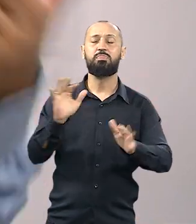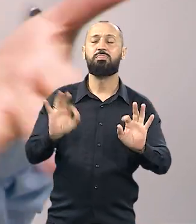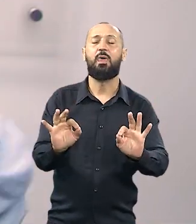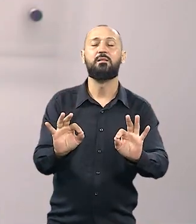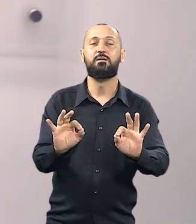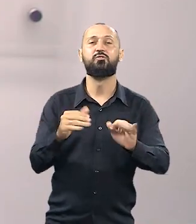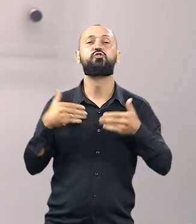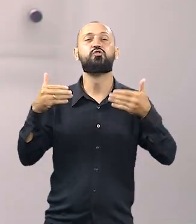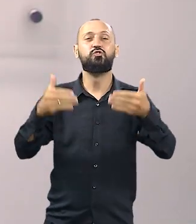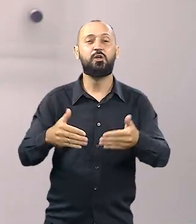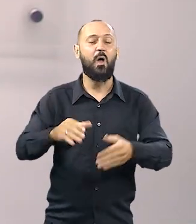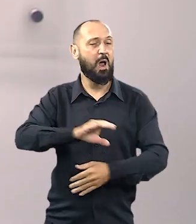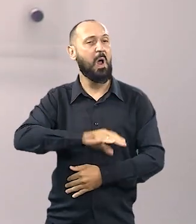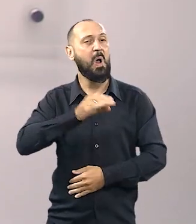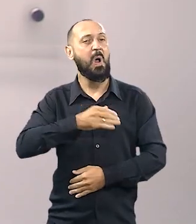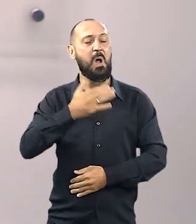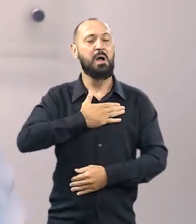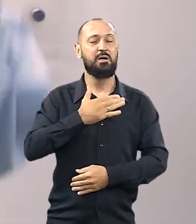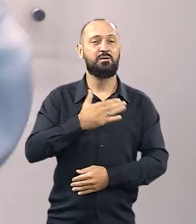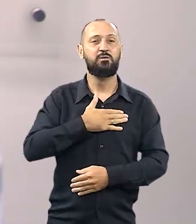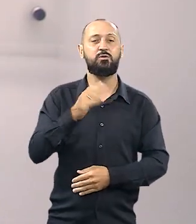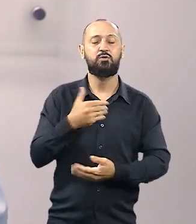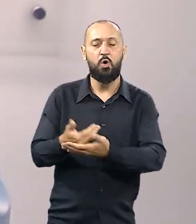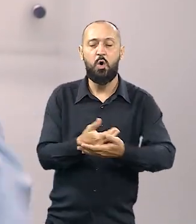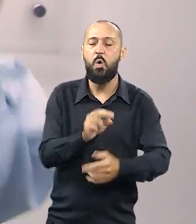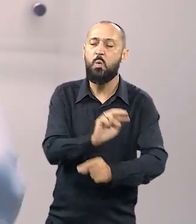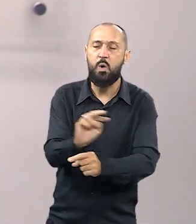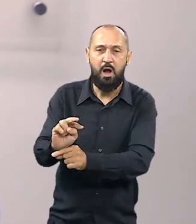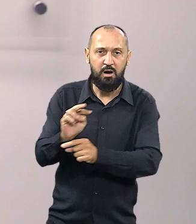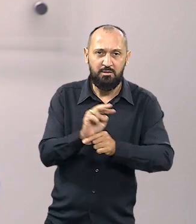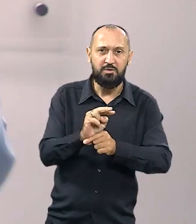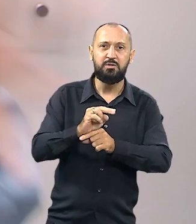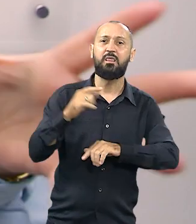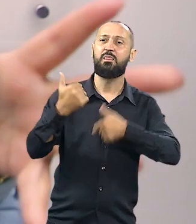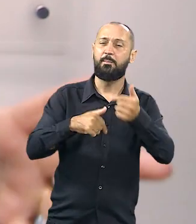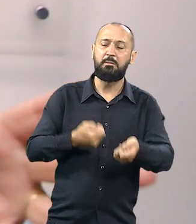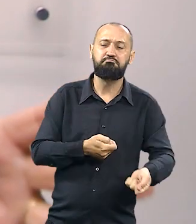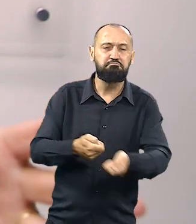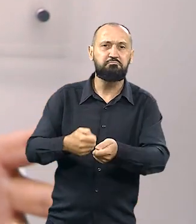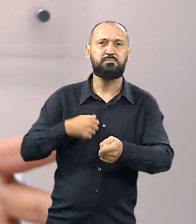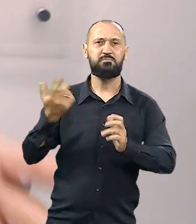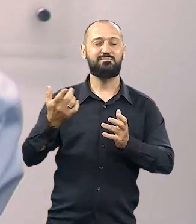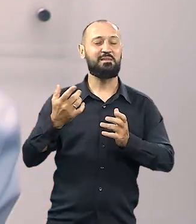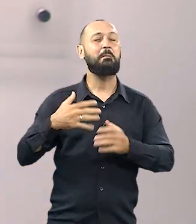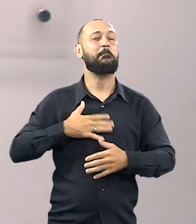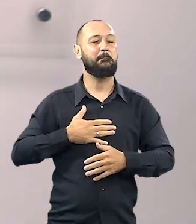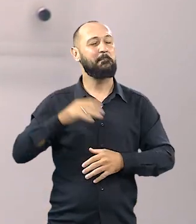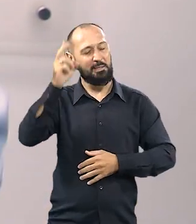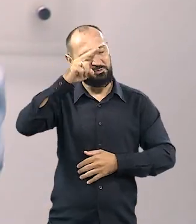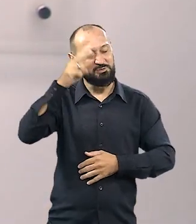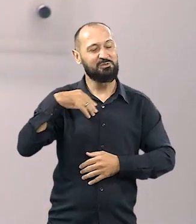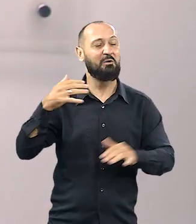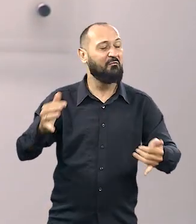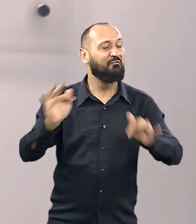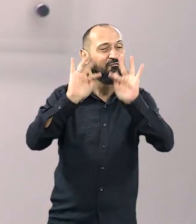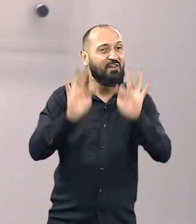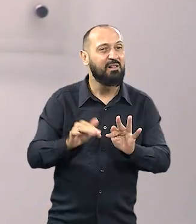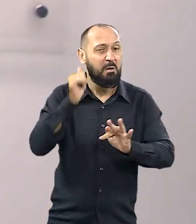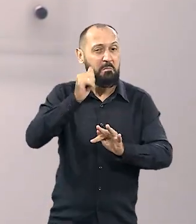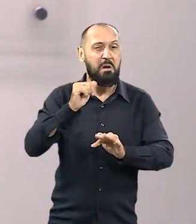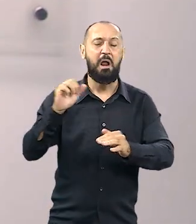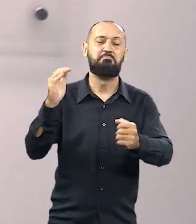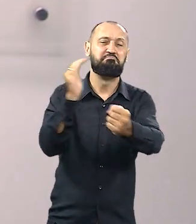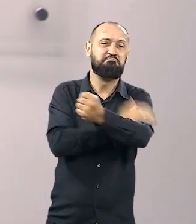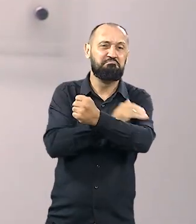sequer e que chegou aqui no peito e na raça. Fui babá, fui diarista, não tenho vergonha da minha história e provei que uma pessoa da